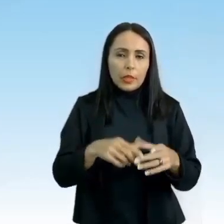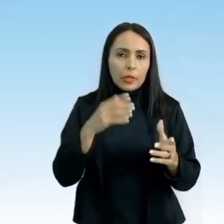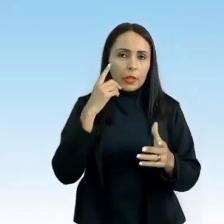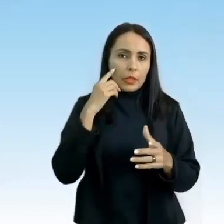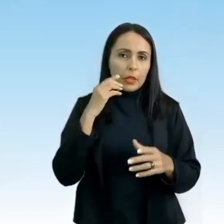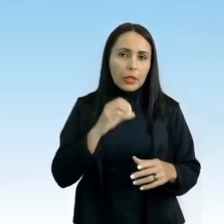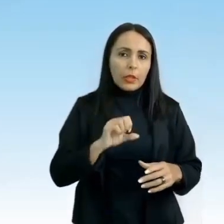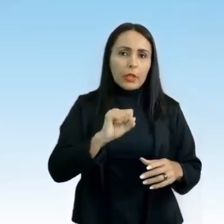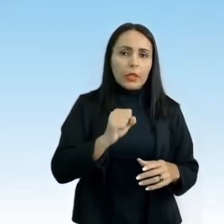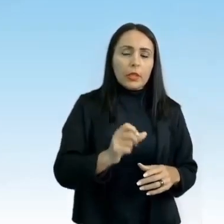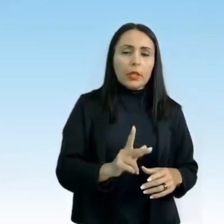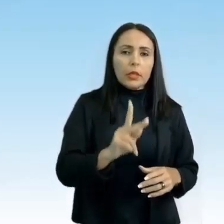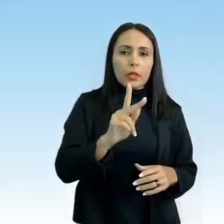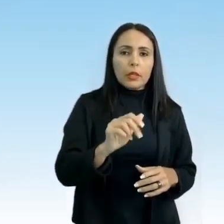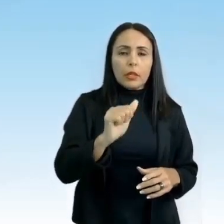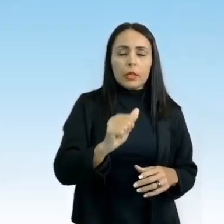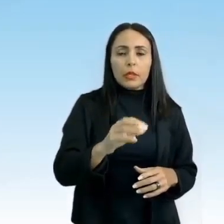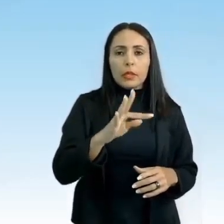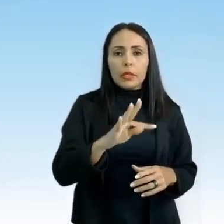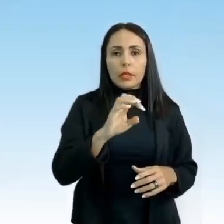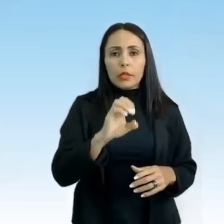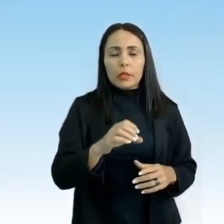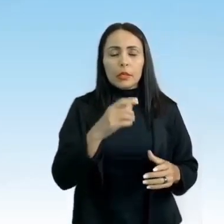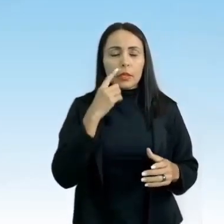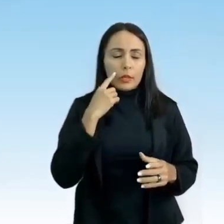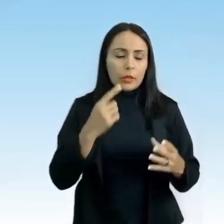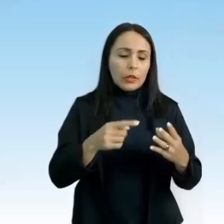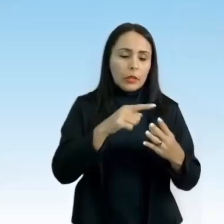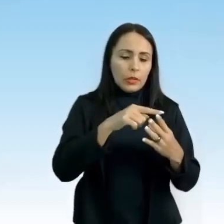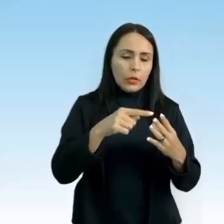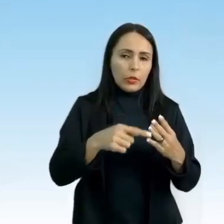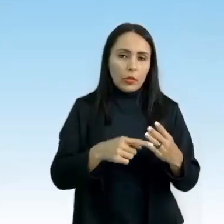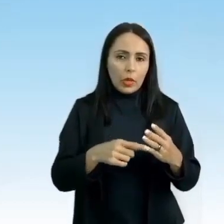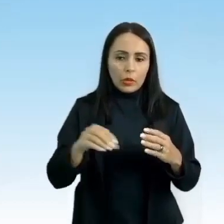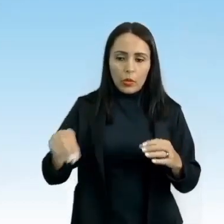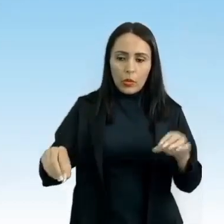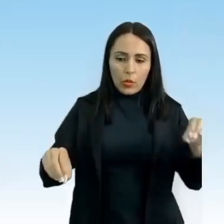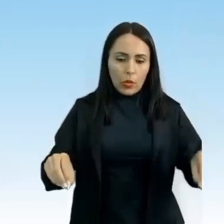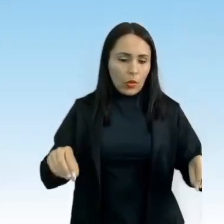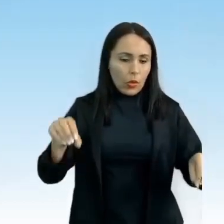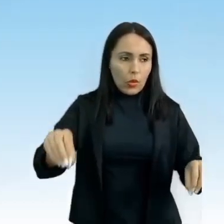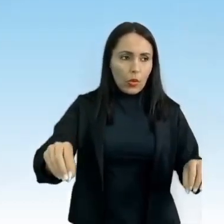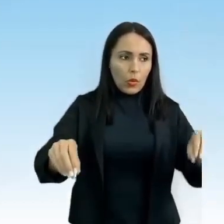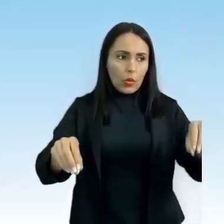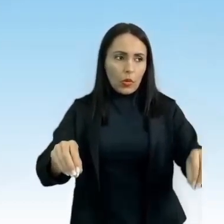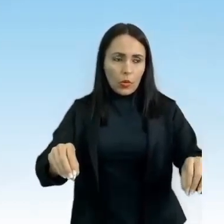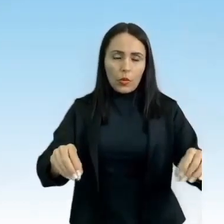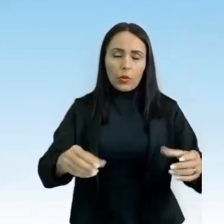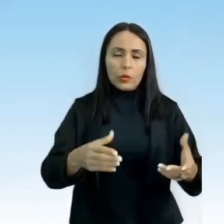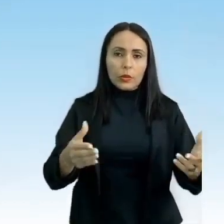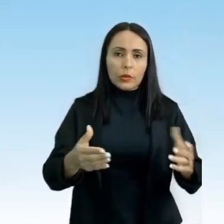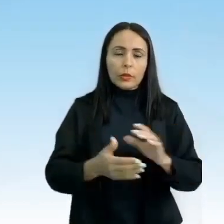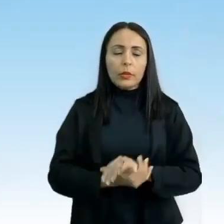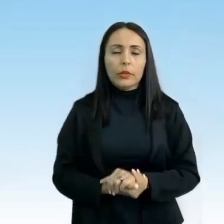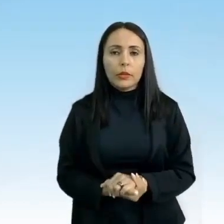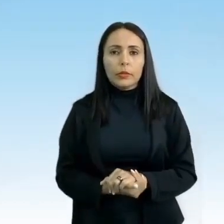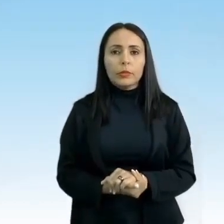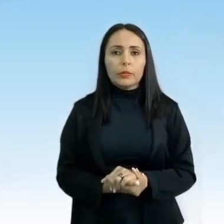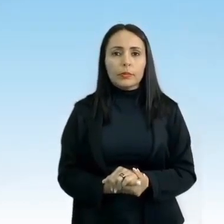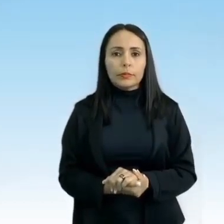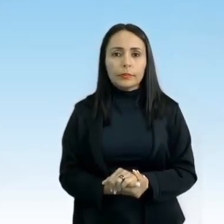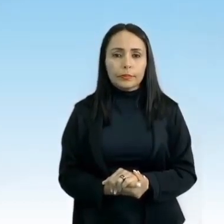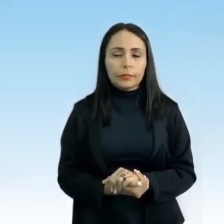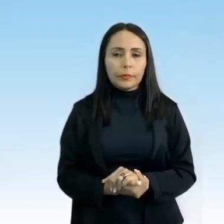skate ou skate, dotada de quatro pequenas rodas e dois eixos chamados de truques, certo?